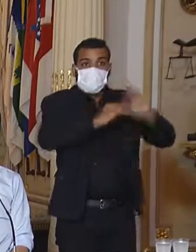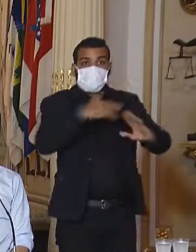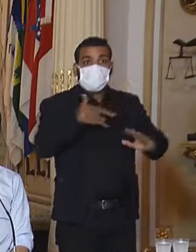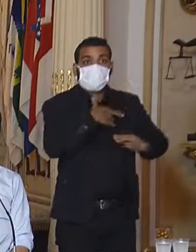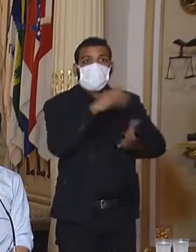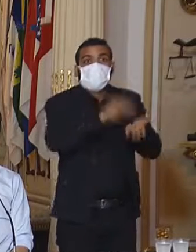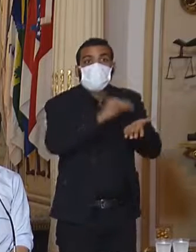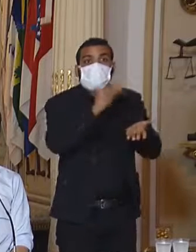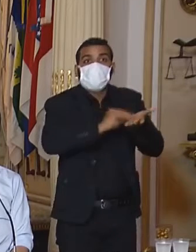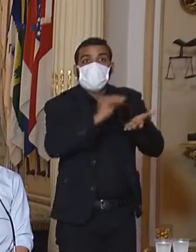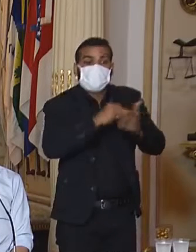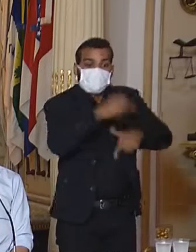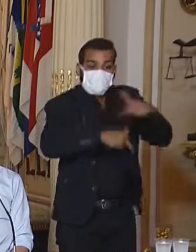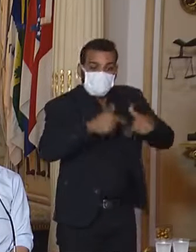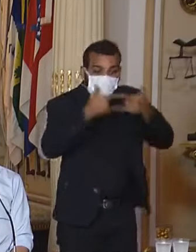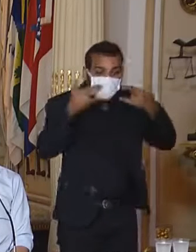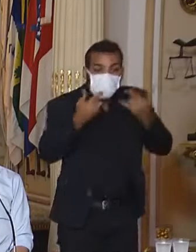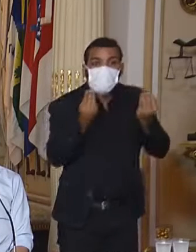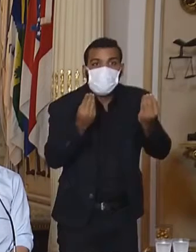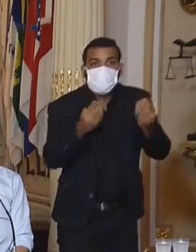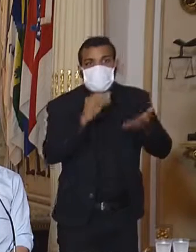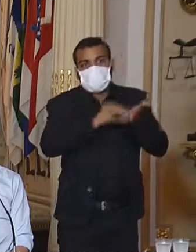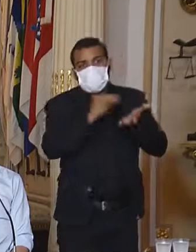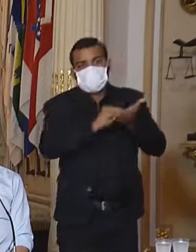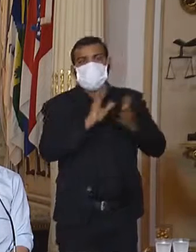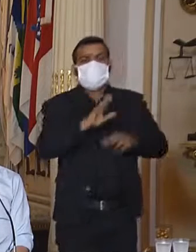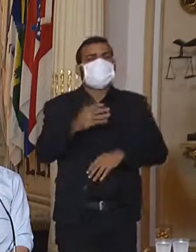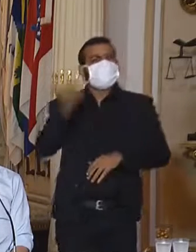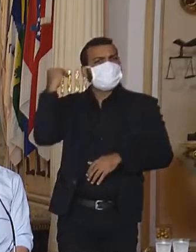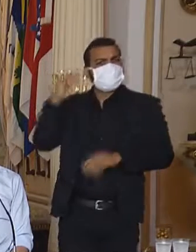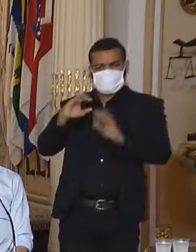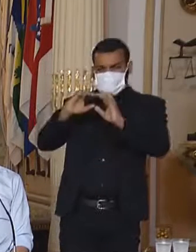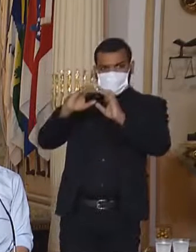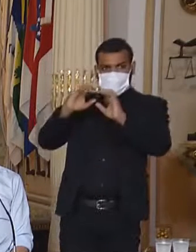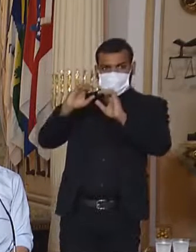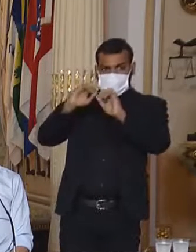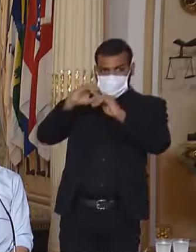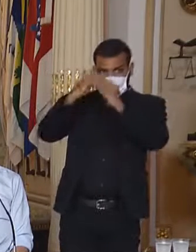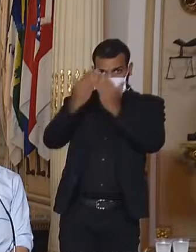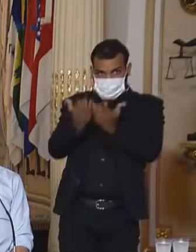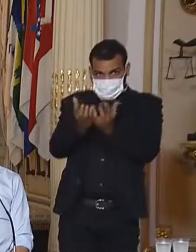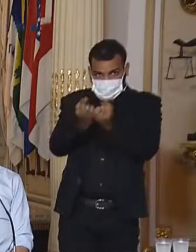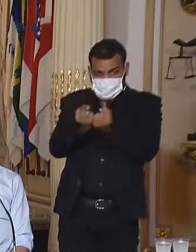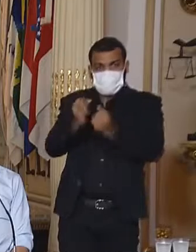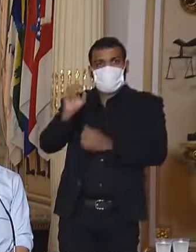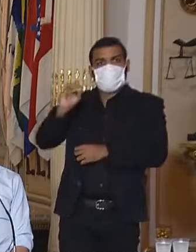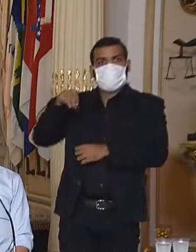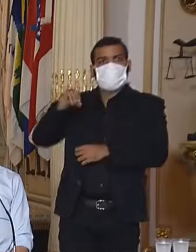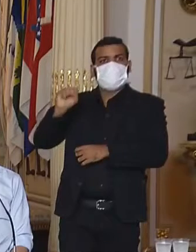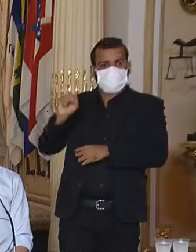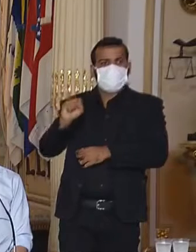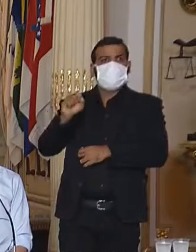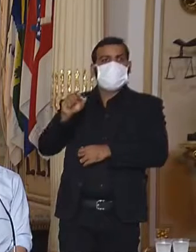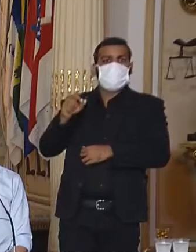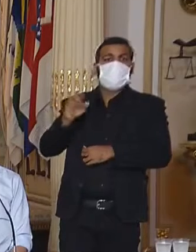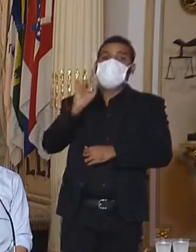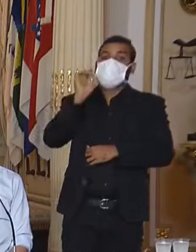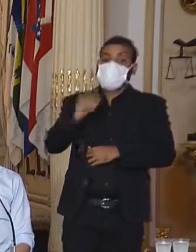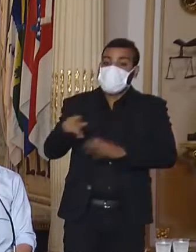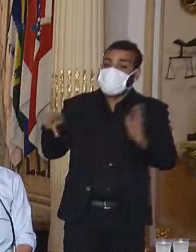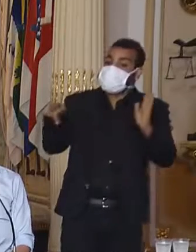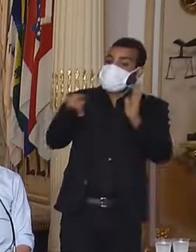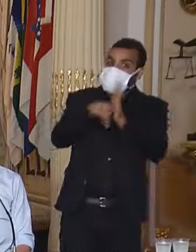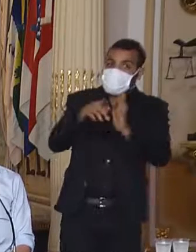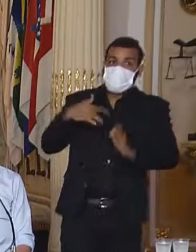e num primeiro momento a OMS, até recentemente, recomendava apenas para os profissionais de saúde